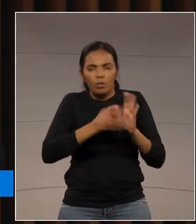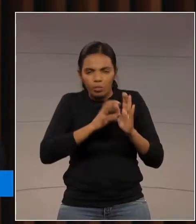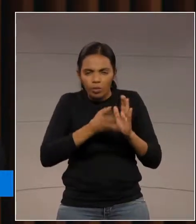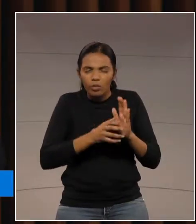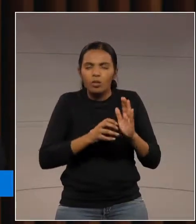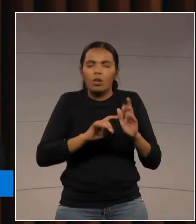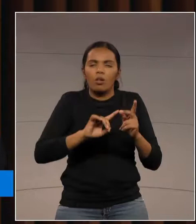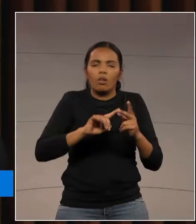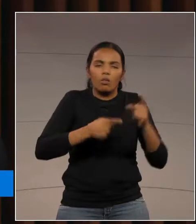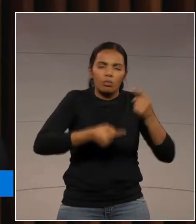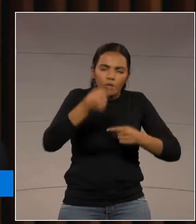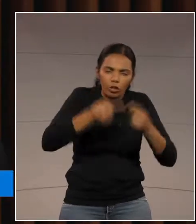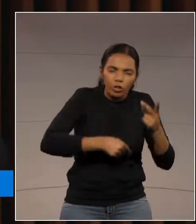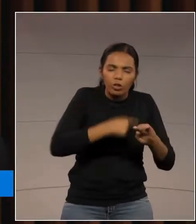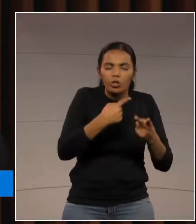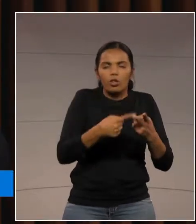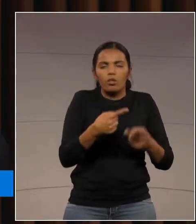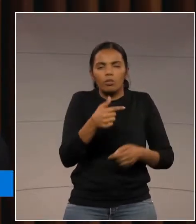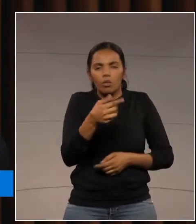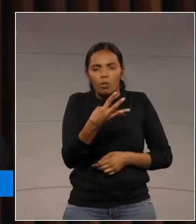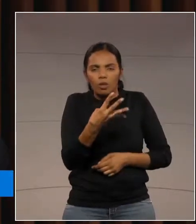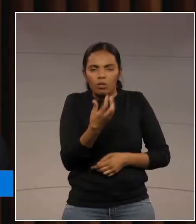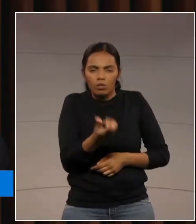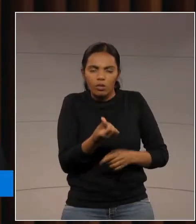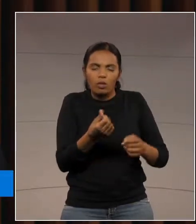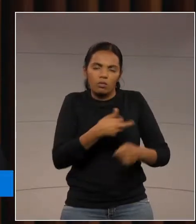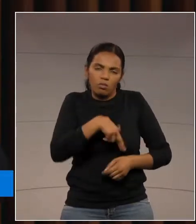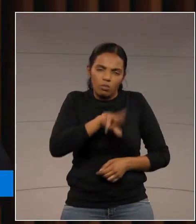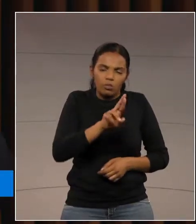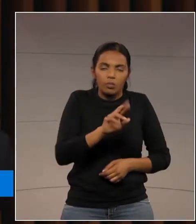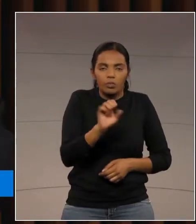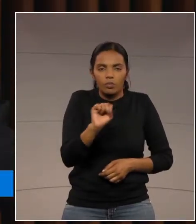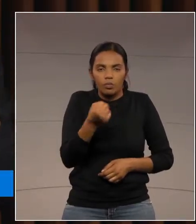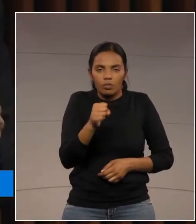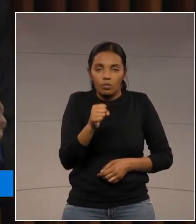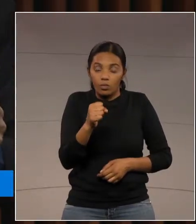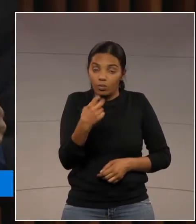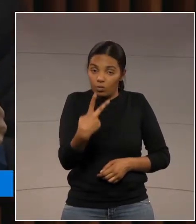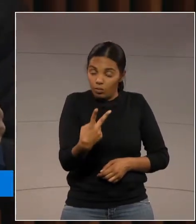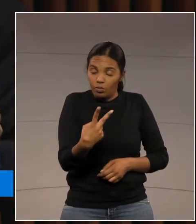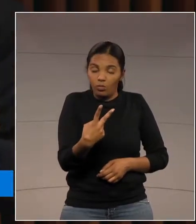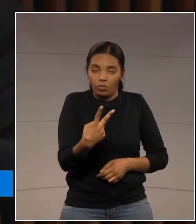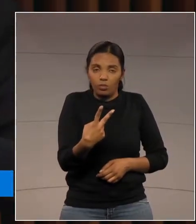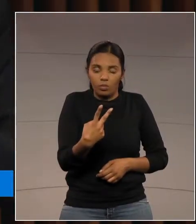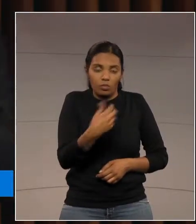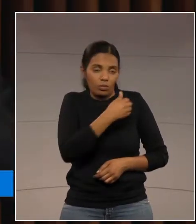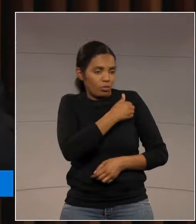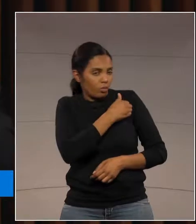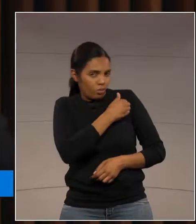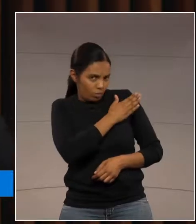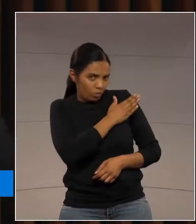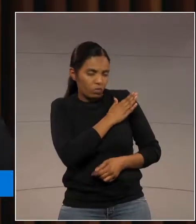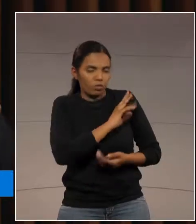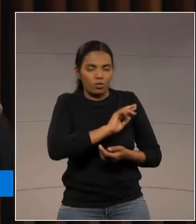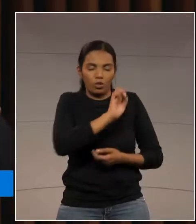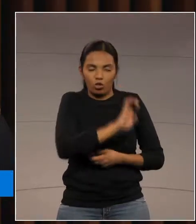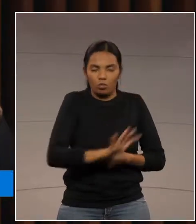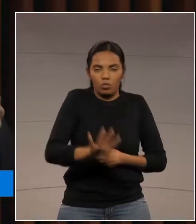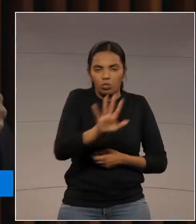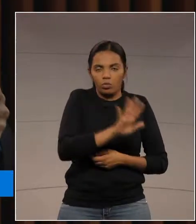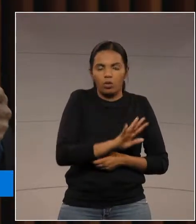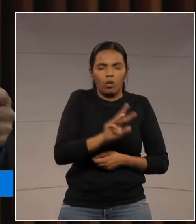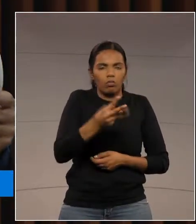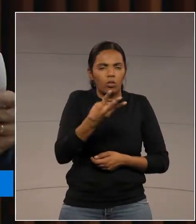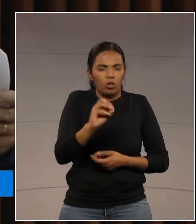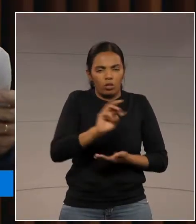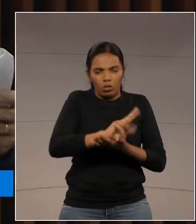sobre política, 46 religiosa, 82, duas discriminações em geral, e 30 de